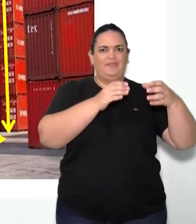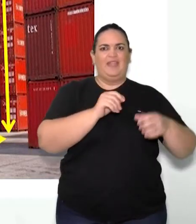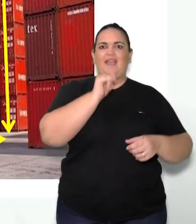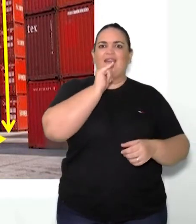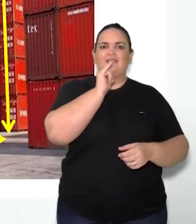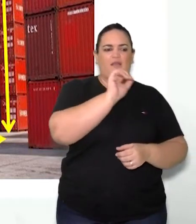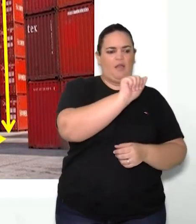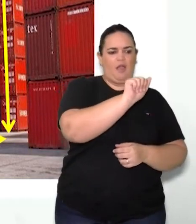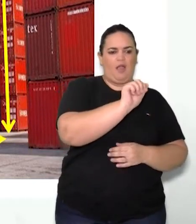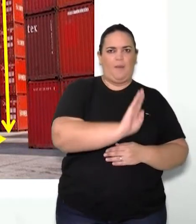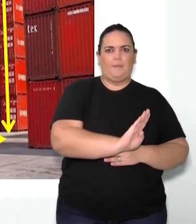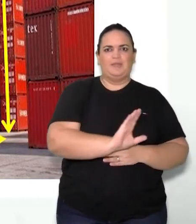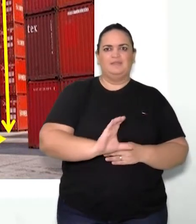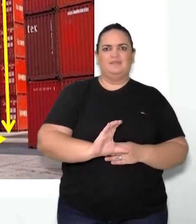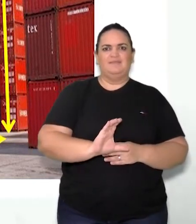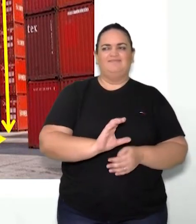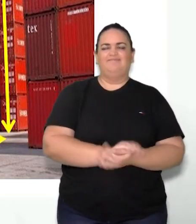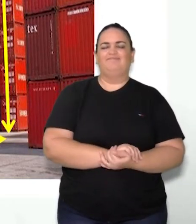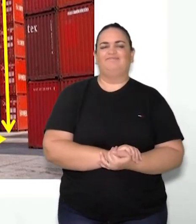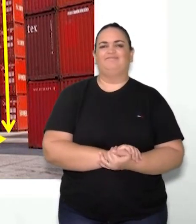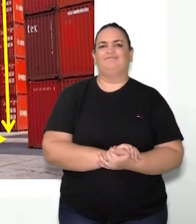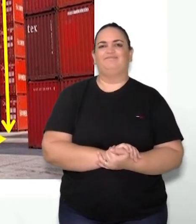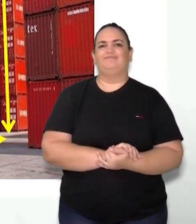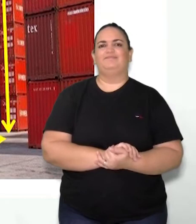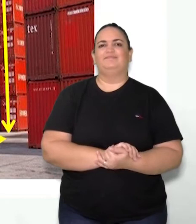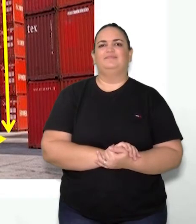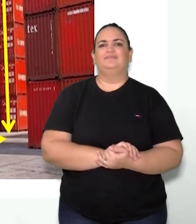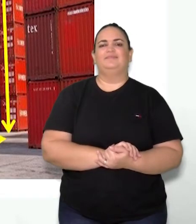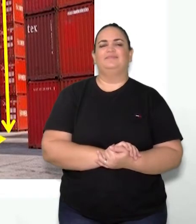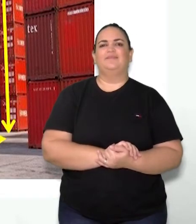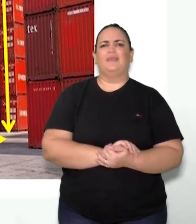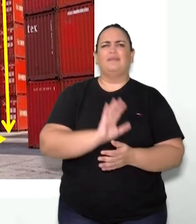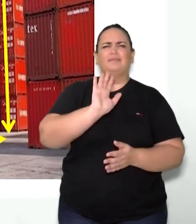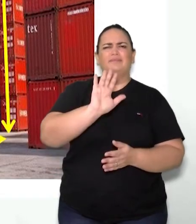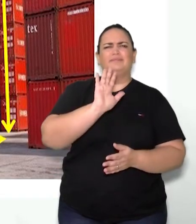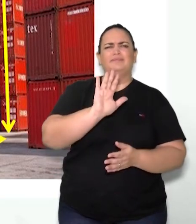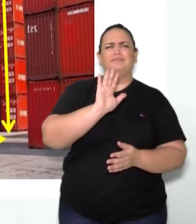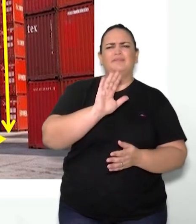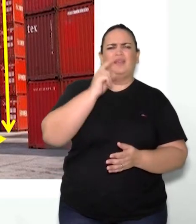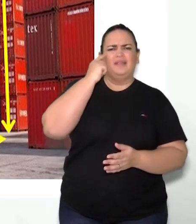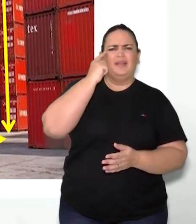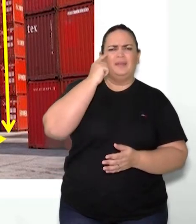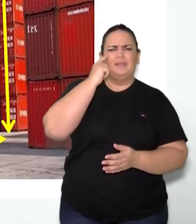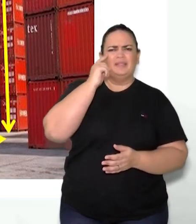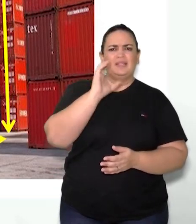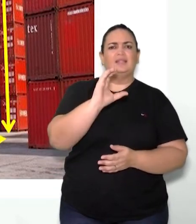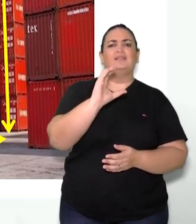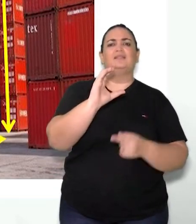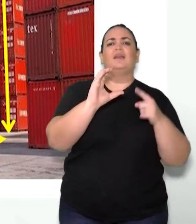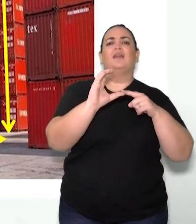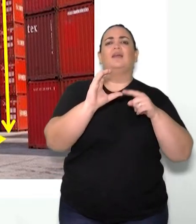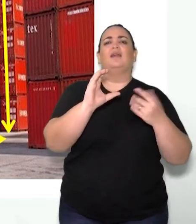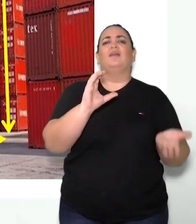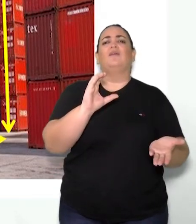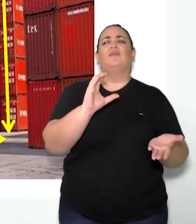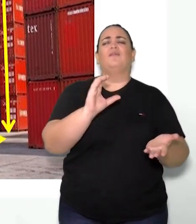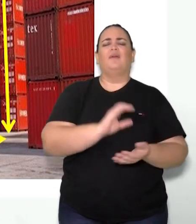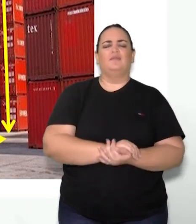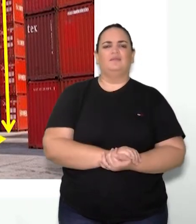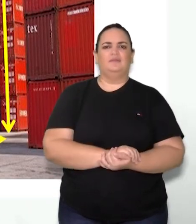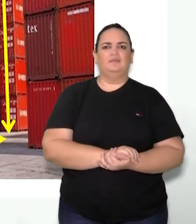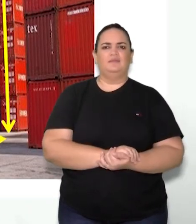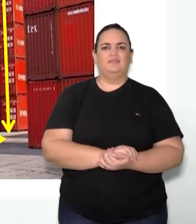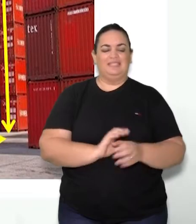com a letra B e com a letra C, mas se a gente for imaginar o cubinho da letra C, sabemos que ele está